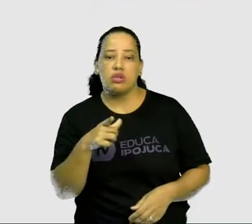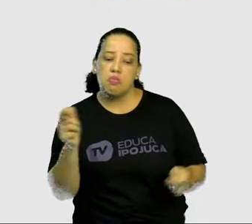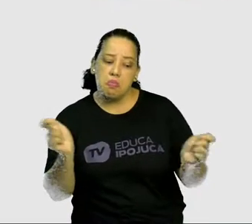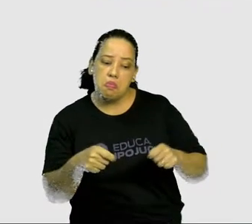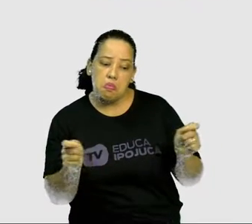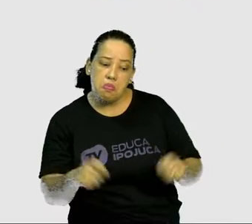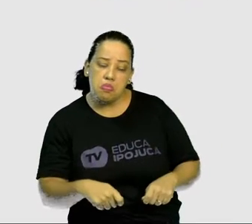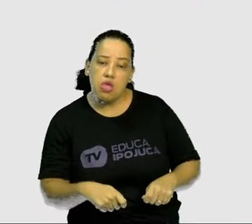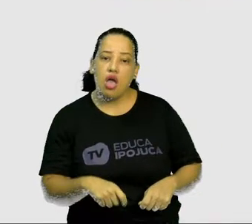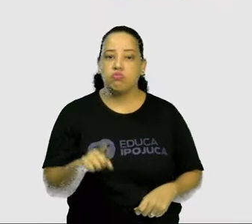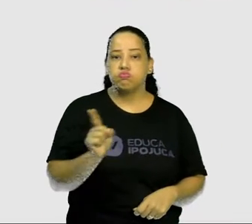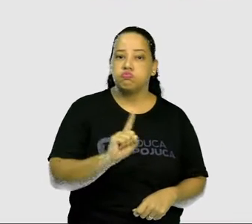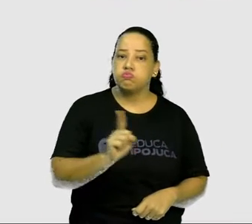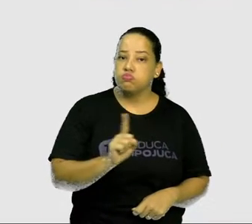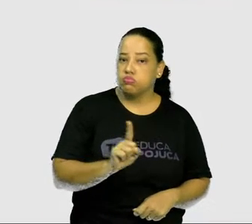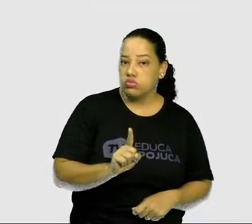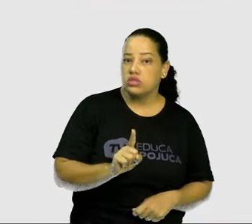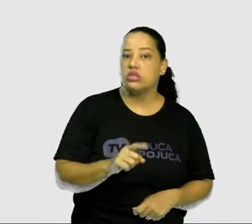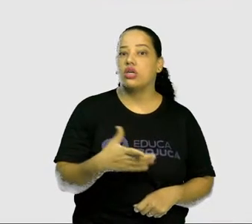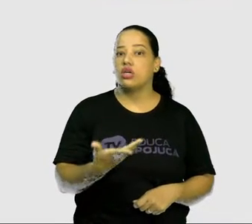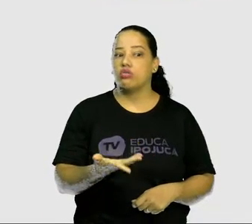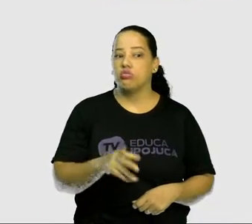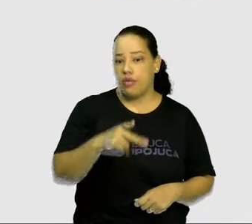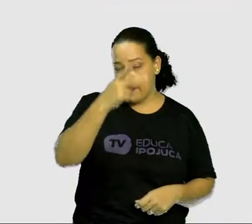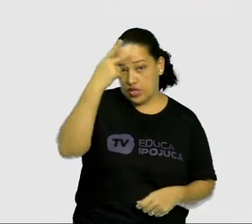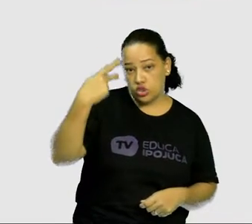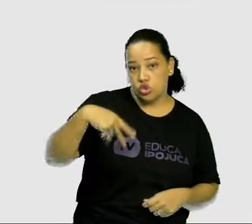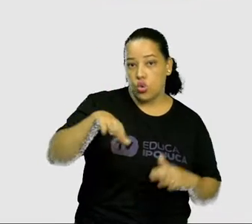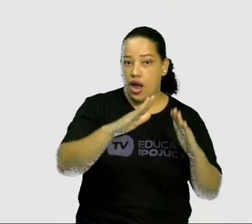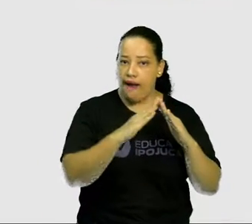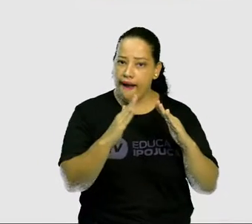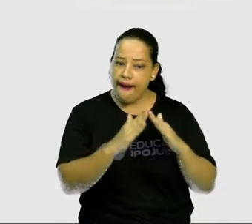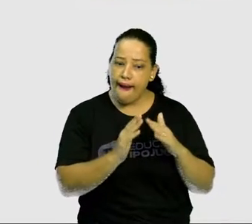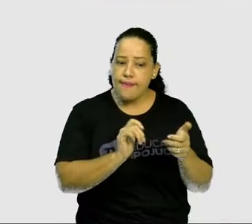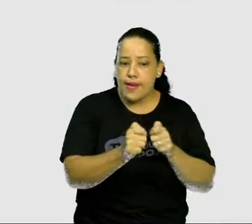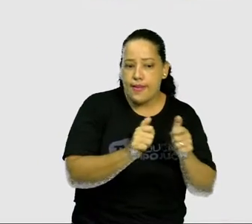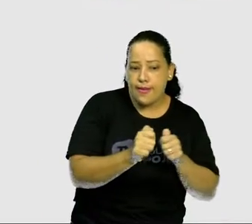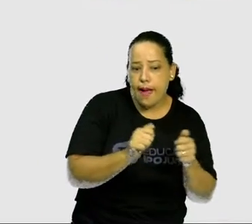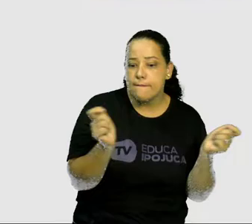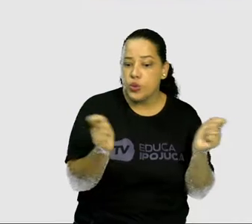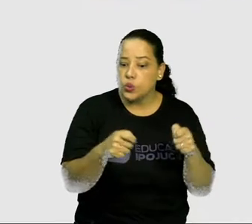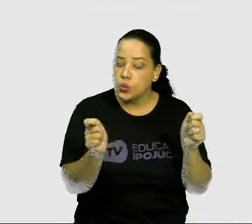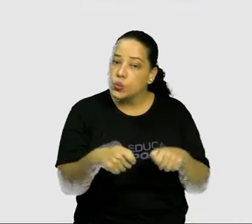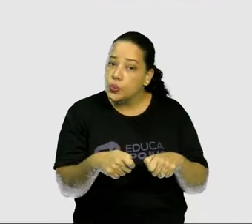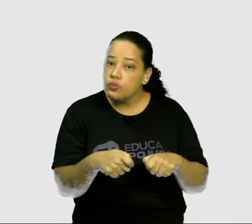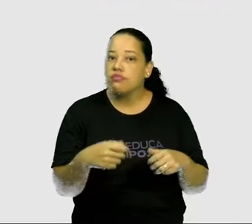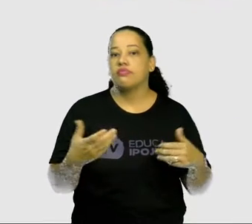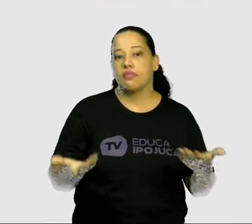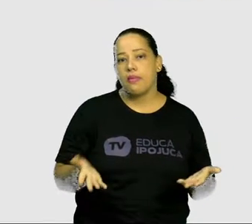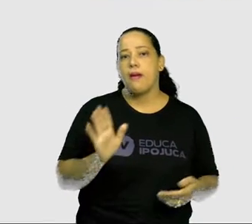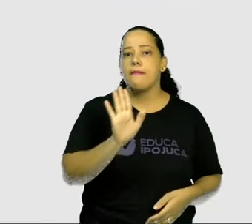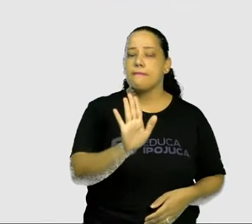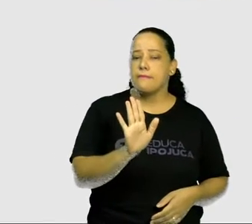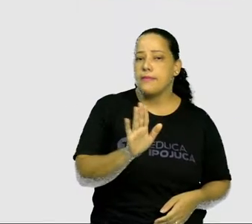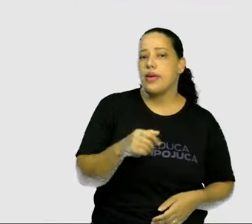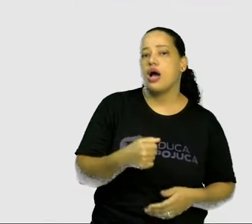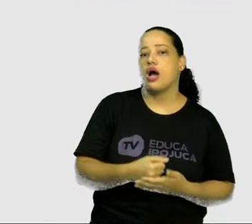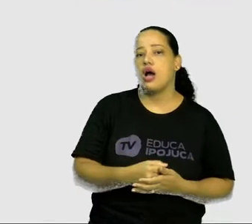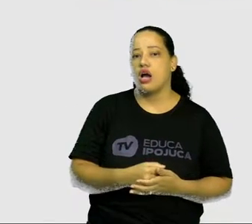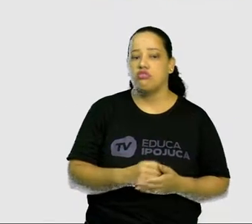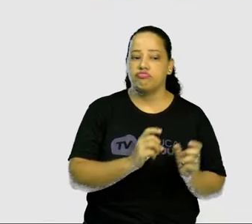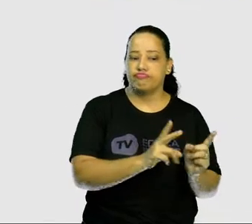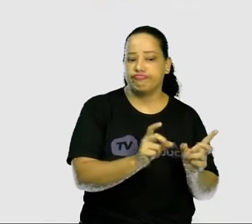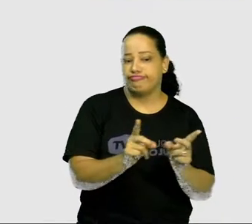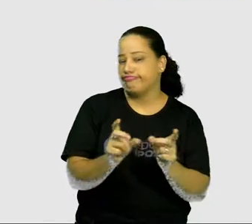se levar para a casa das pessoas o jogo eletrônico. Ele nunca chegou necessariamente a ser